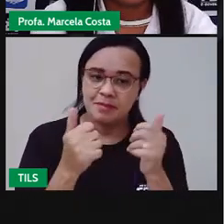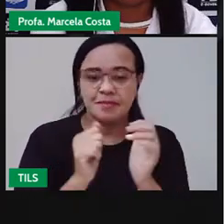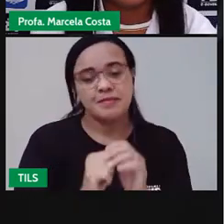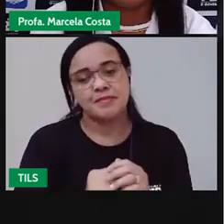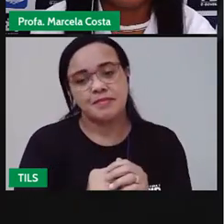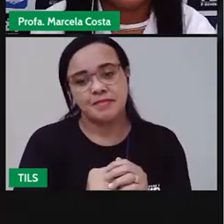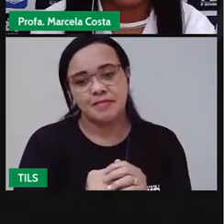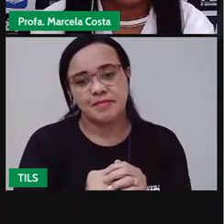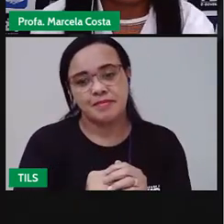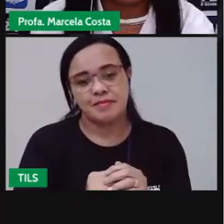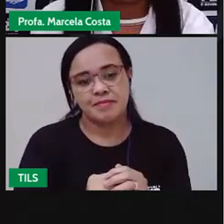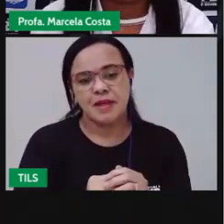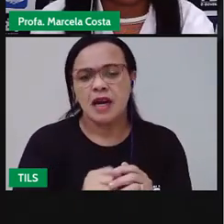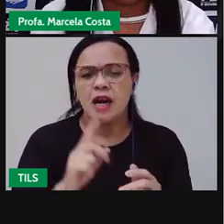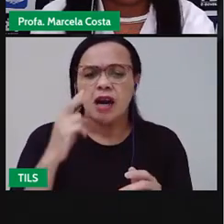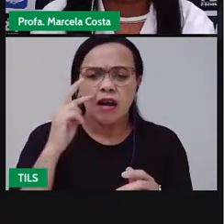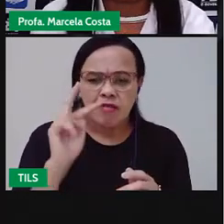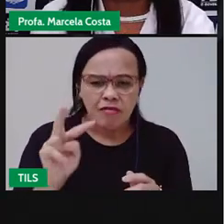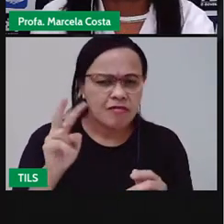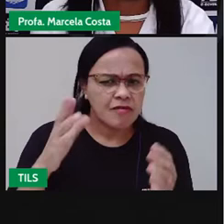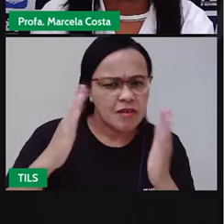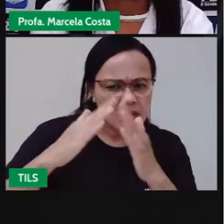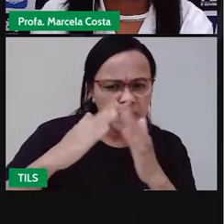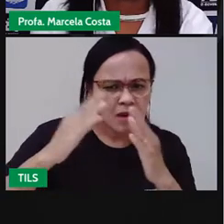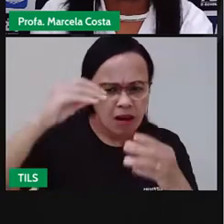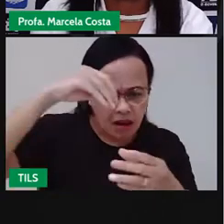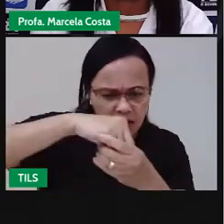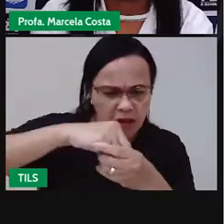É possível ver o que tem dentro da casa?